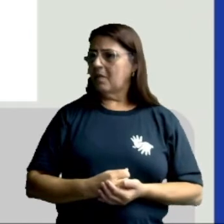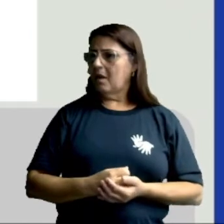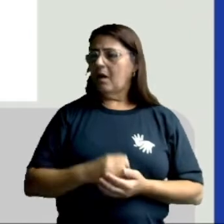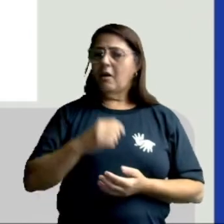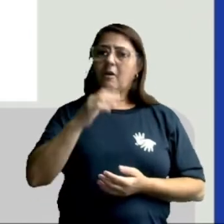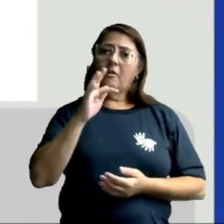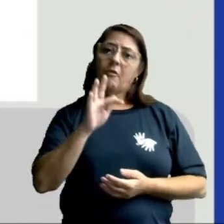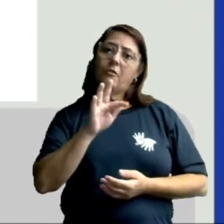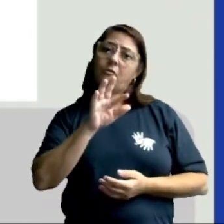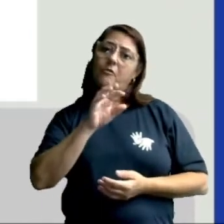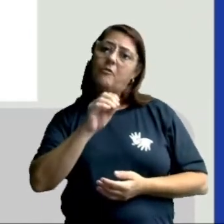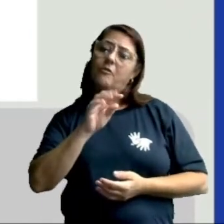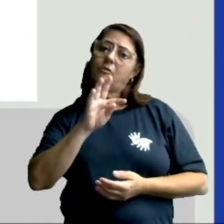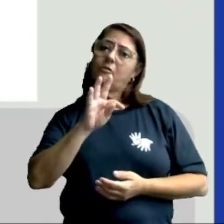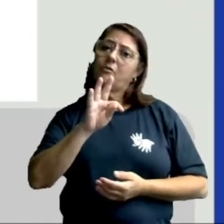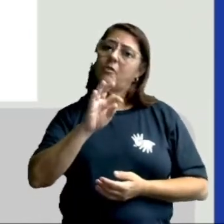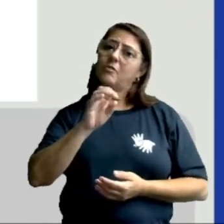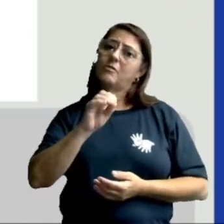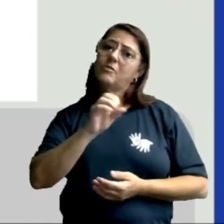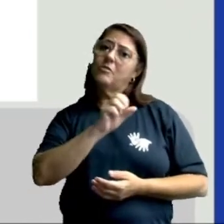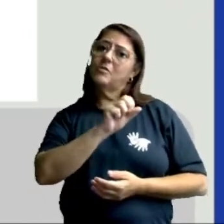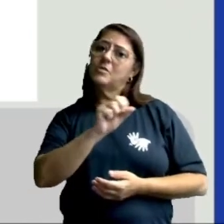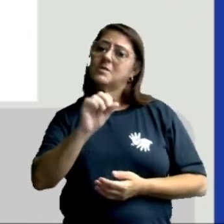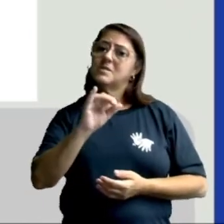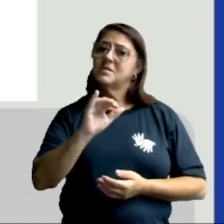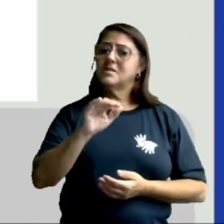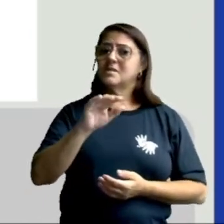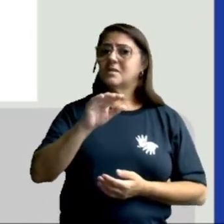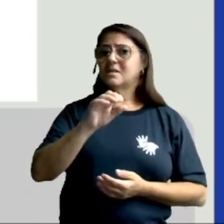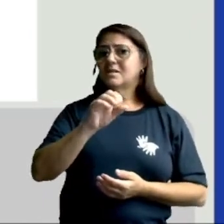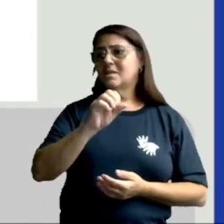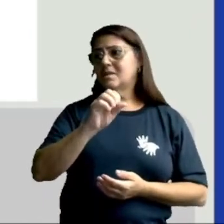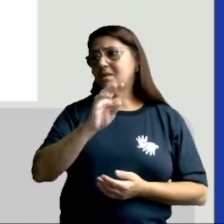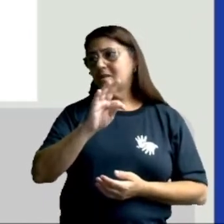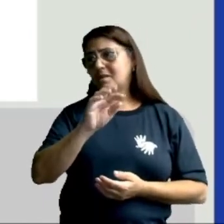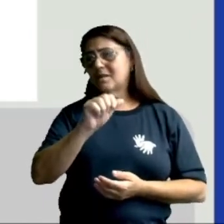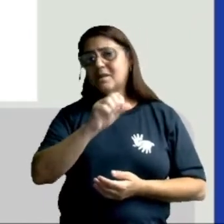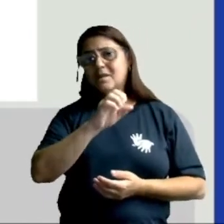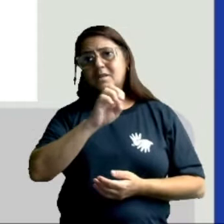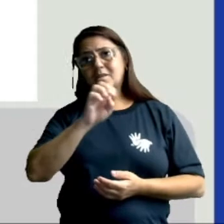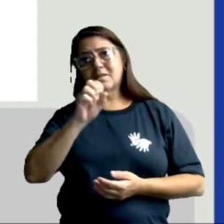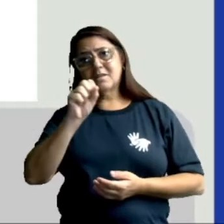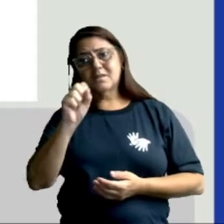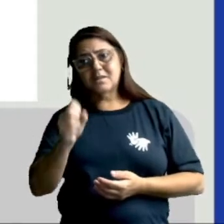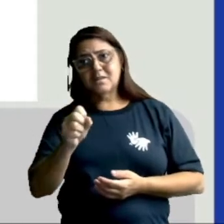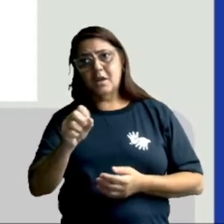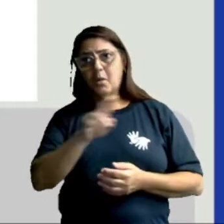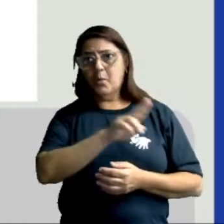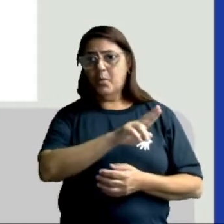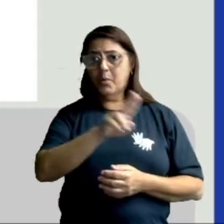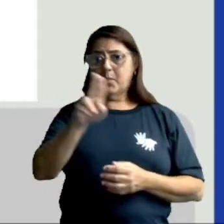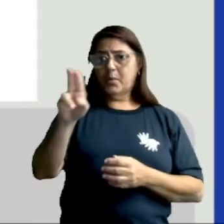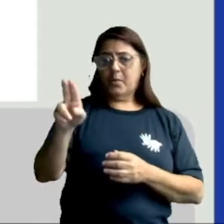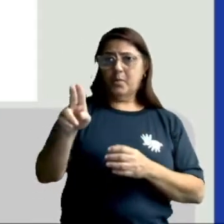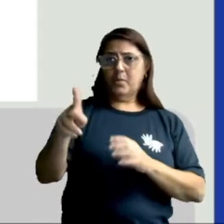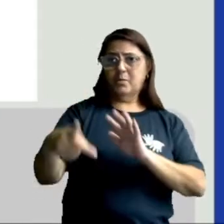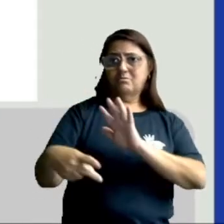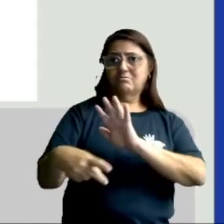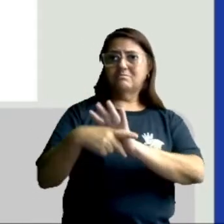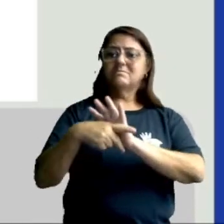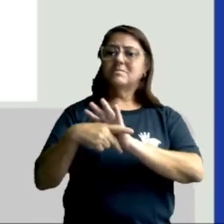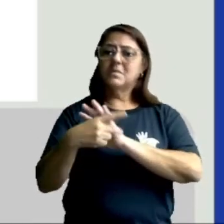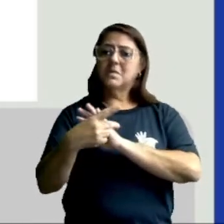E esse processo de fabricação do seu próprio alimento é chamado de fotossíntese.